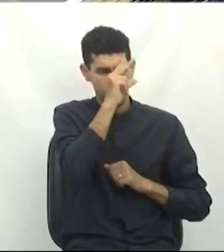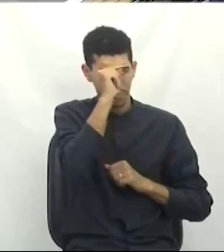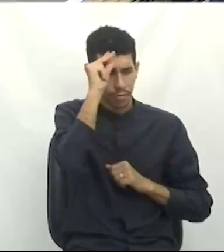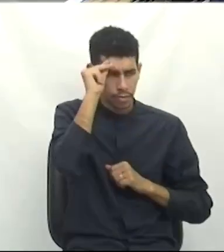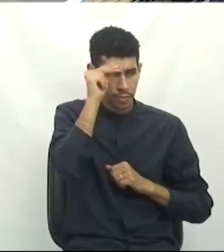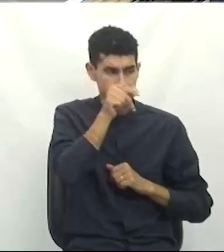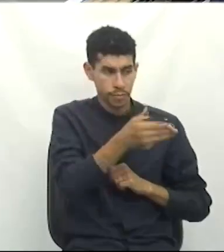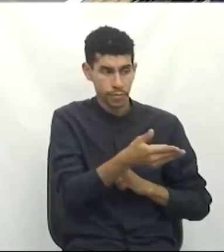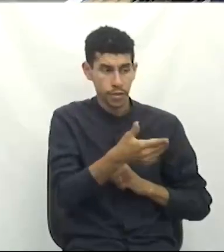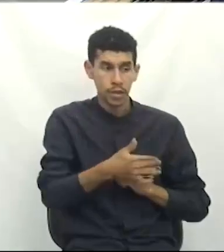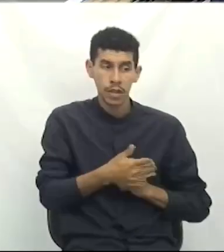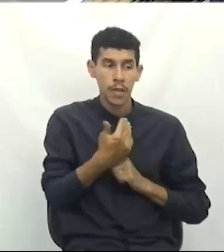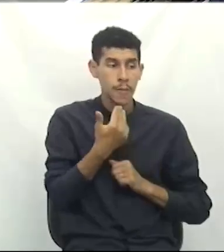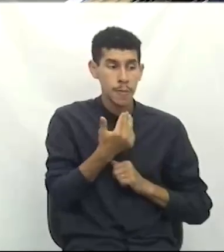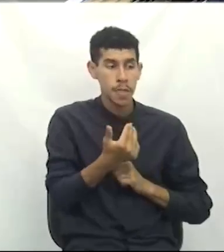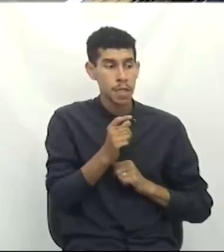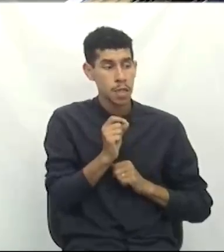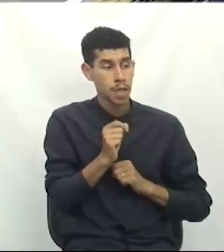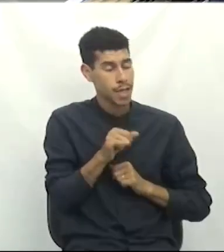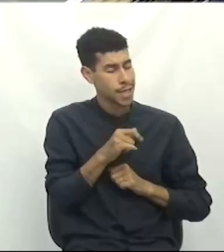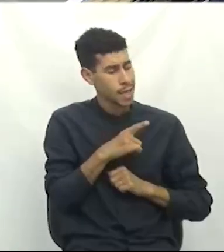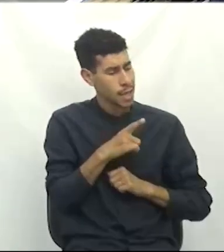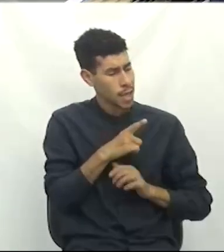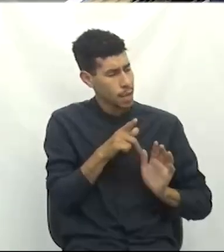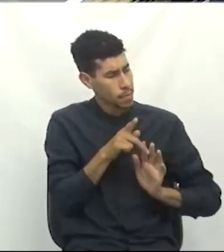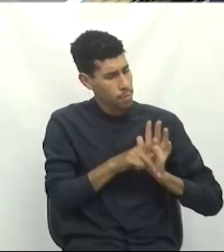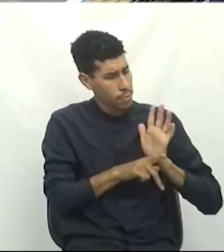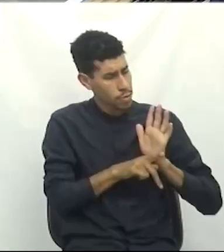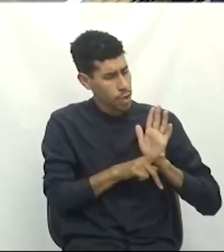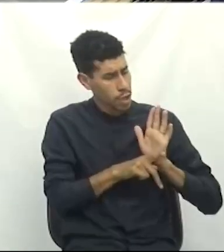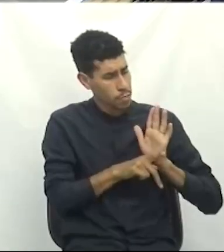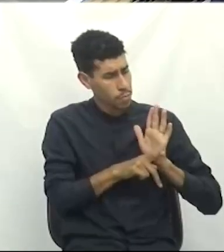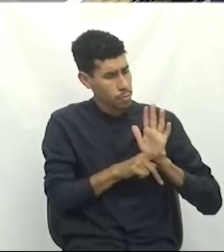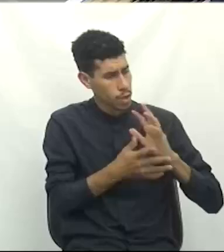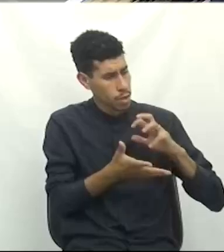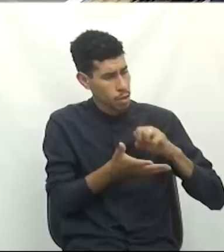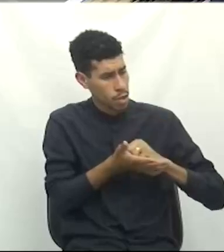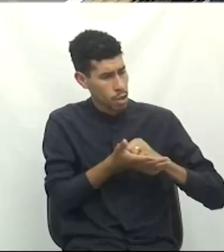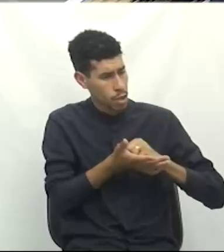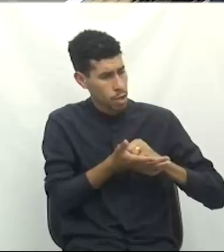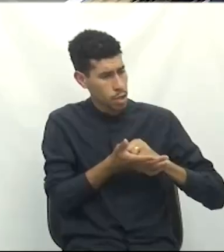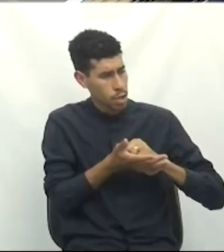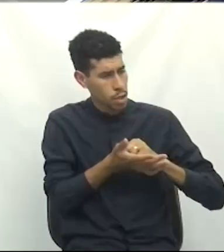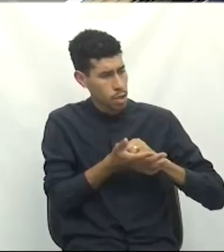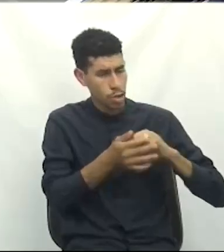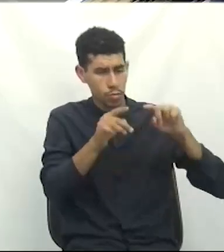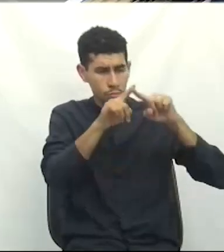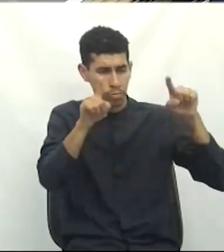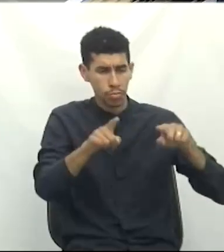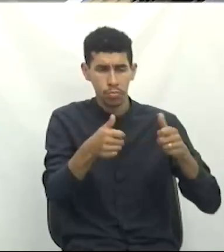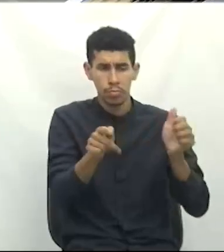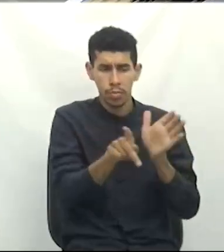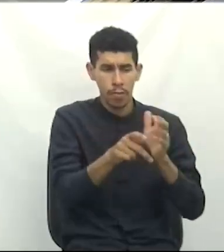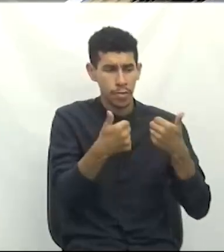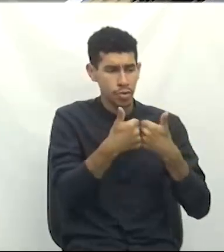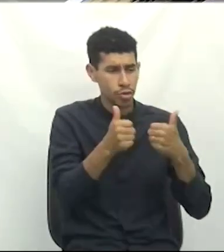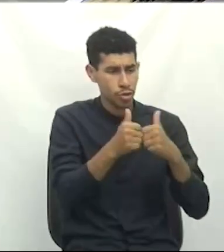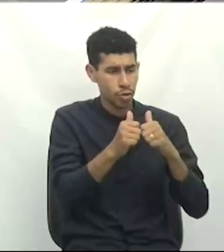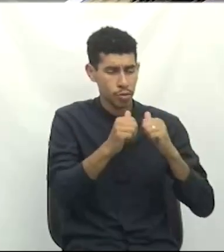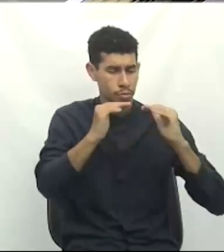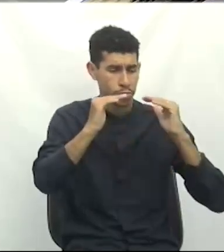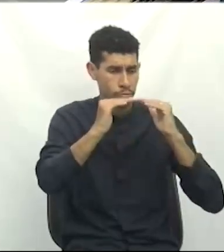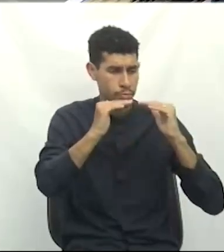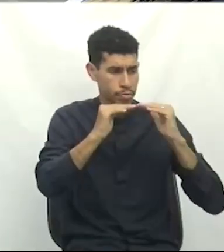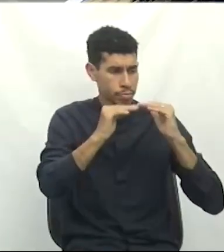Municipal. Se existe projeto para a colocação de uma parada de ônibus com abrigo e assento,